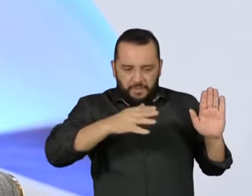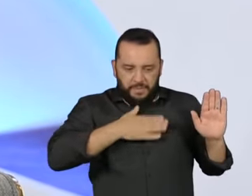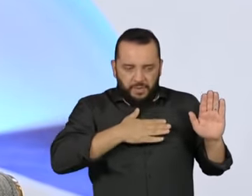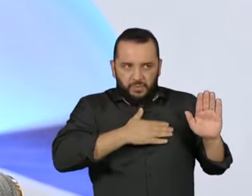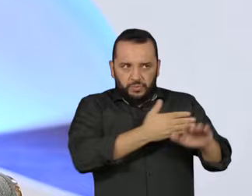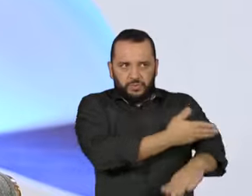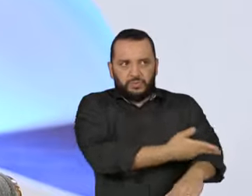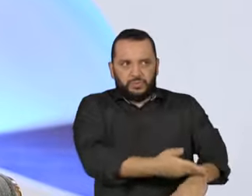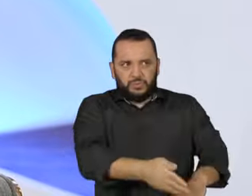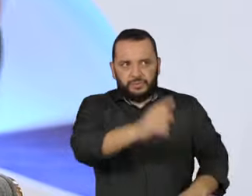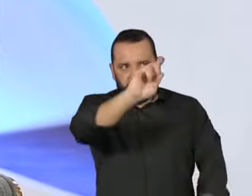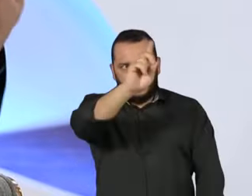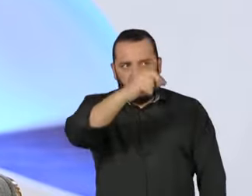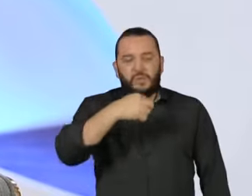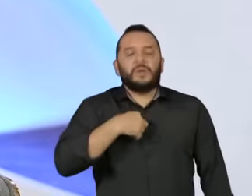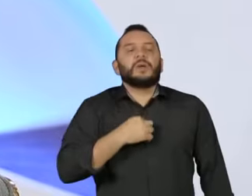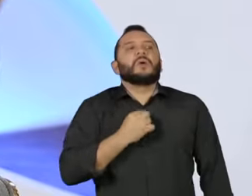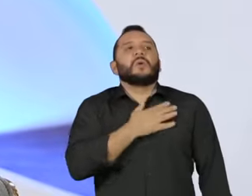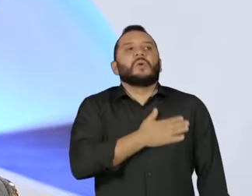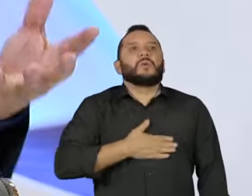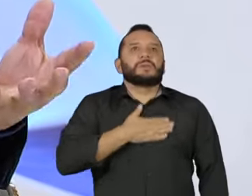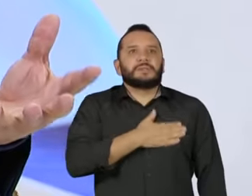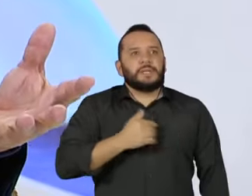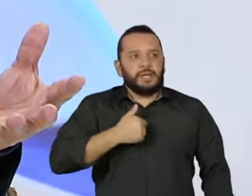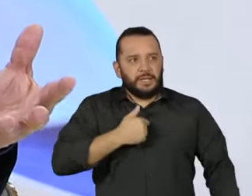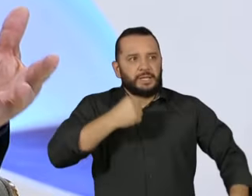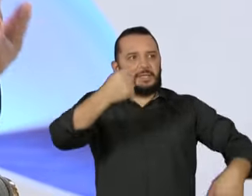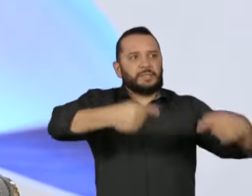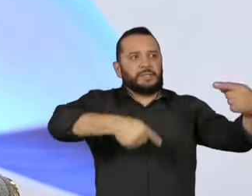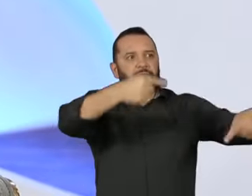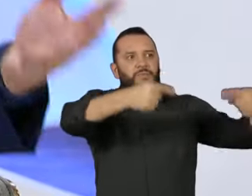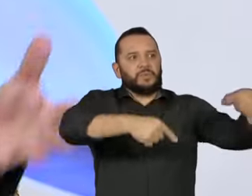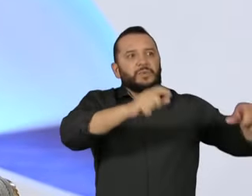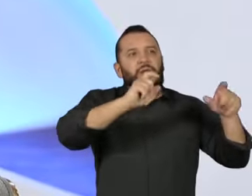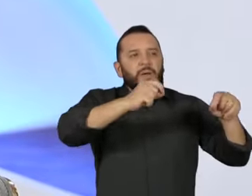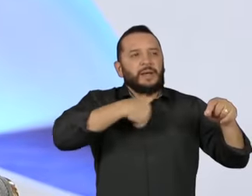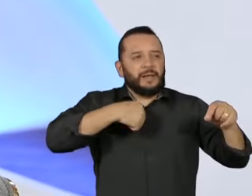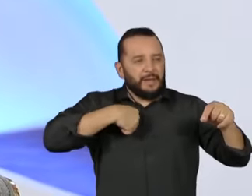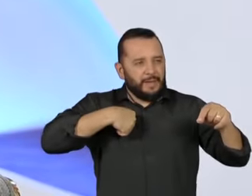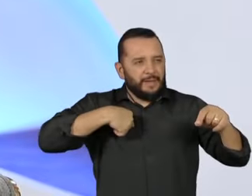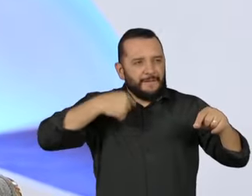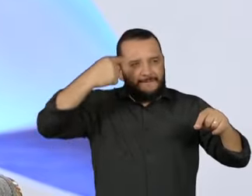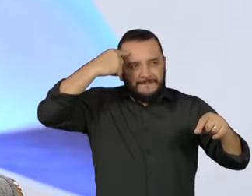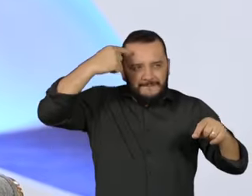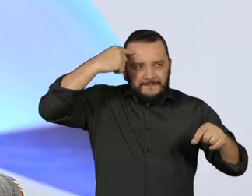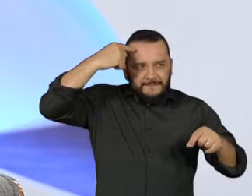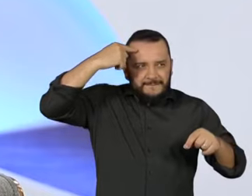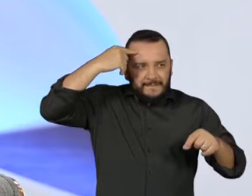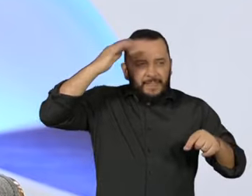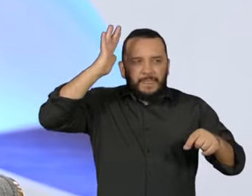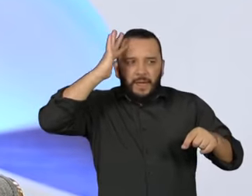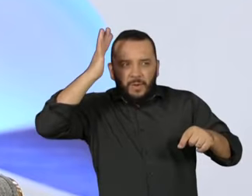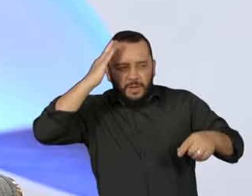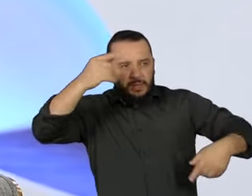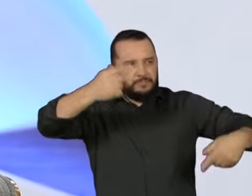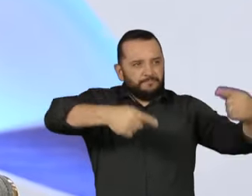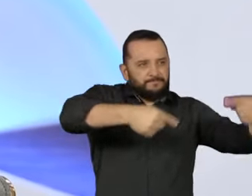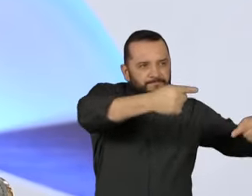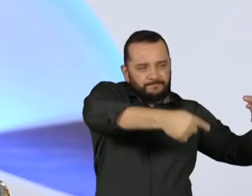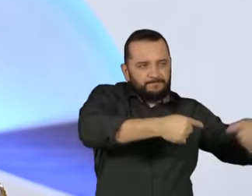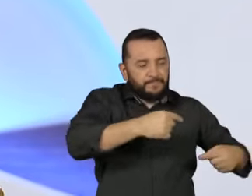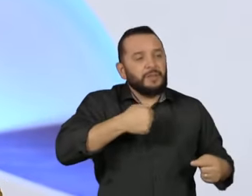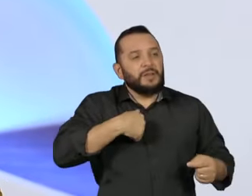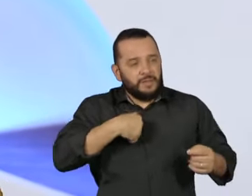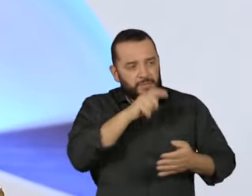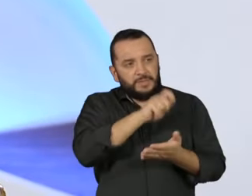sempre gostei das disputas no campo das ideias, no campo programático, né? Quer dizer, realmente eu escrevi um artigo no